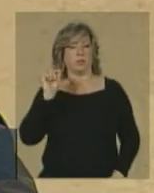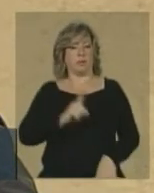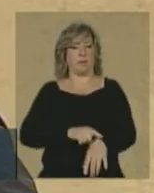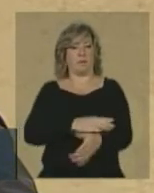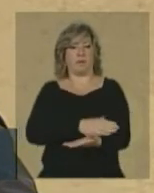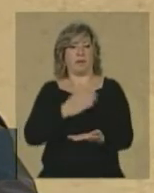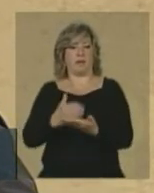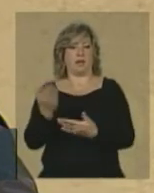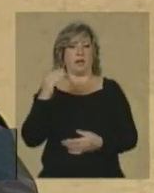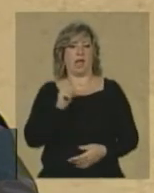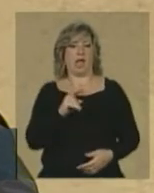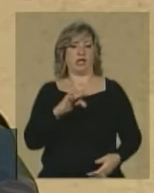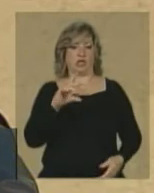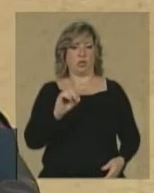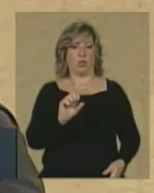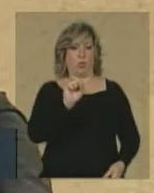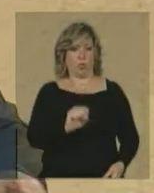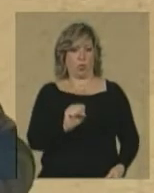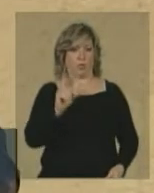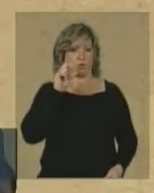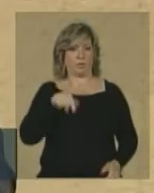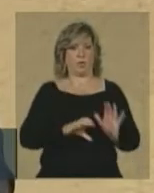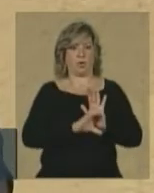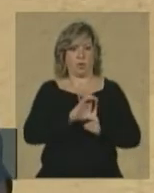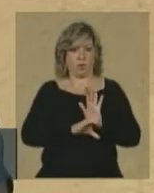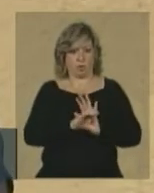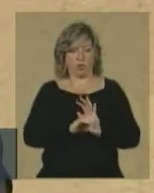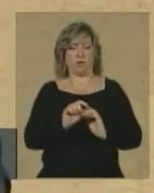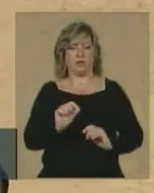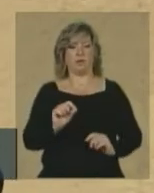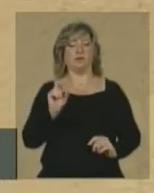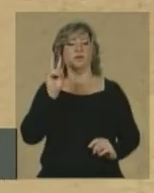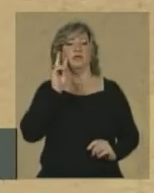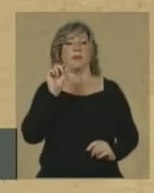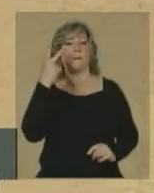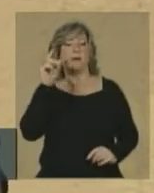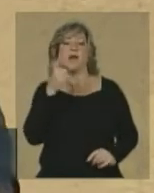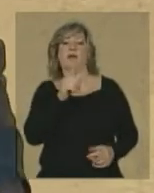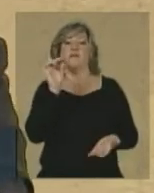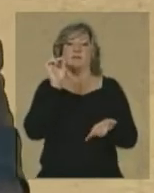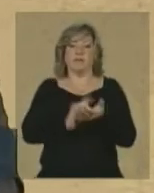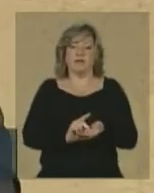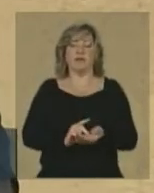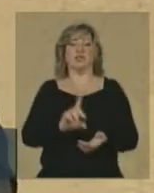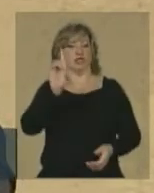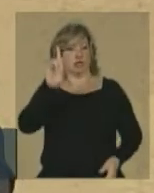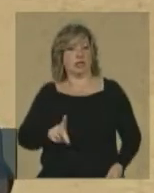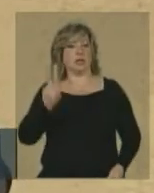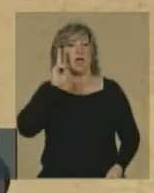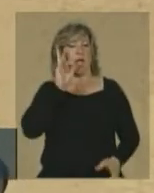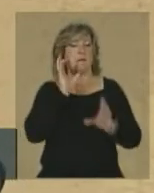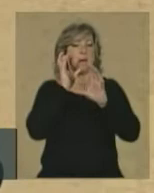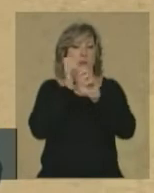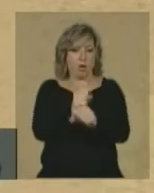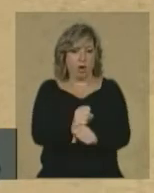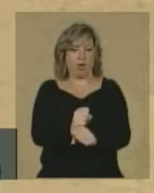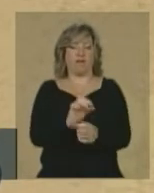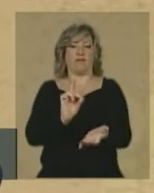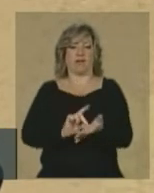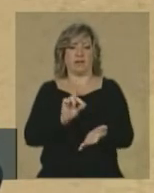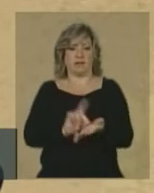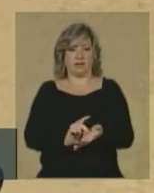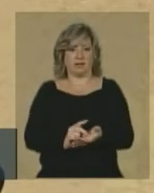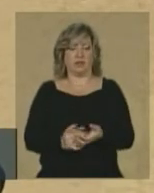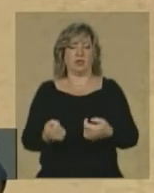no artigo 8º das Exposições Constitucionais Transitórias a fim de efetivar o direito à memória e verdade e promover a reconciliação